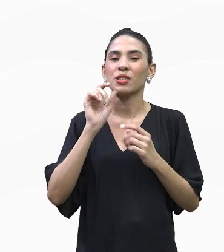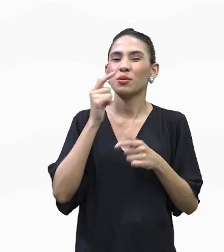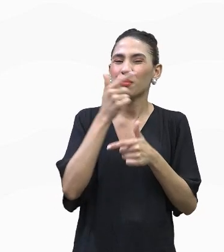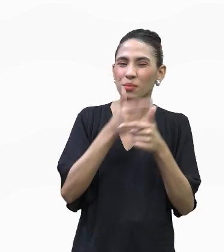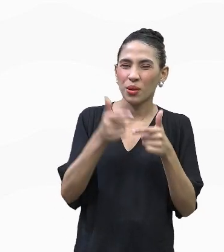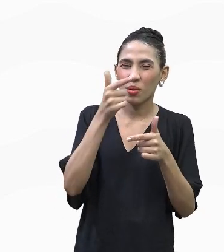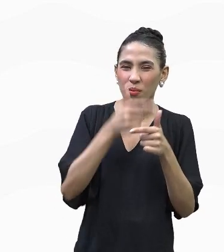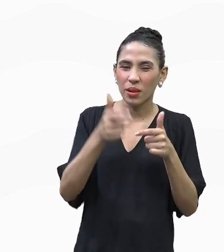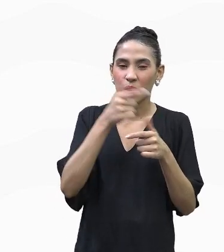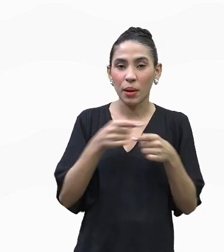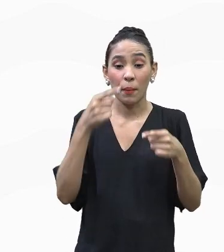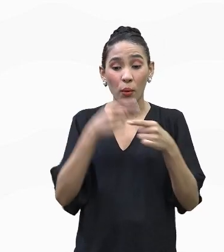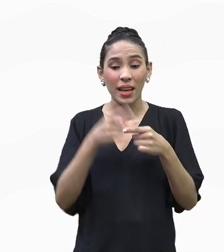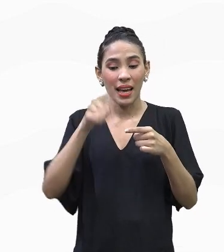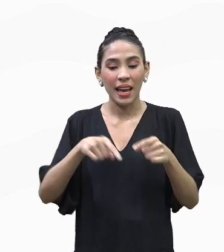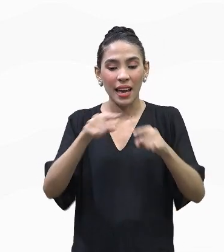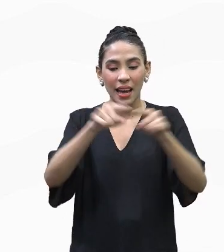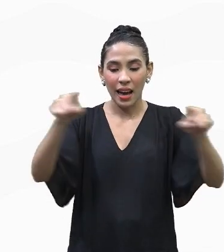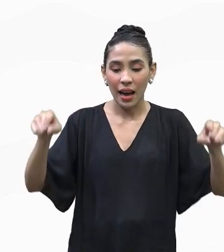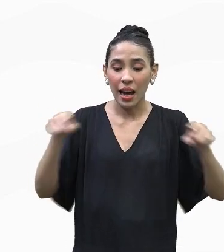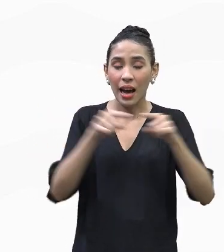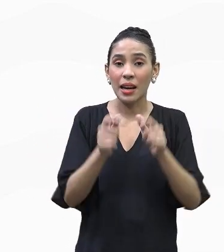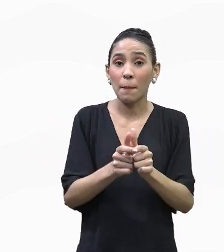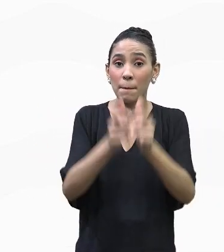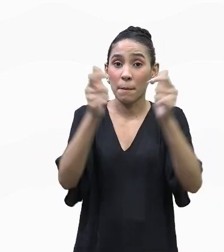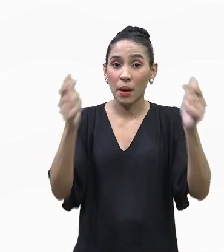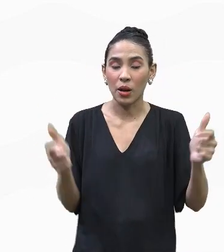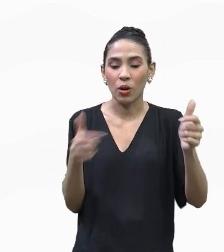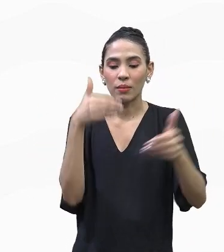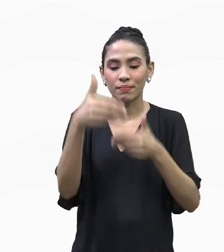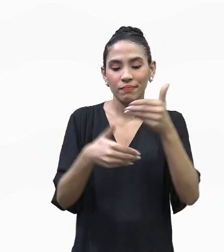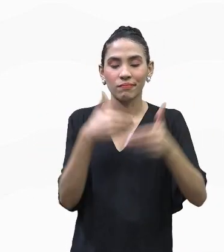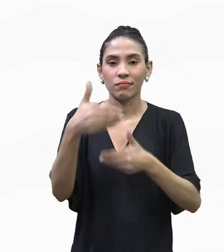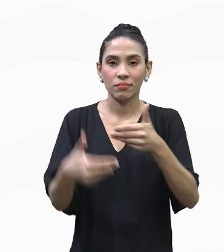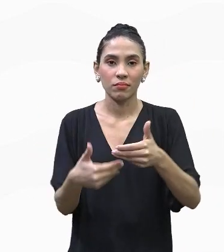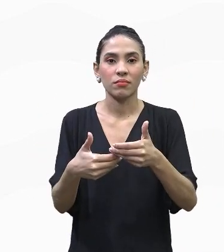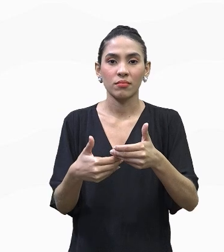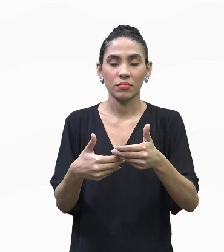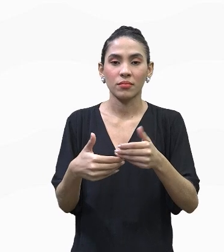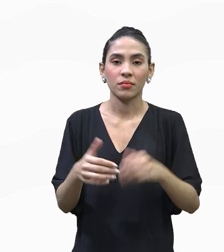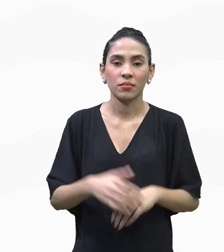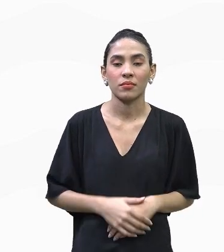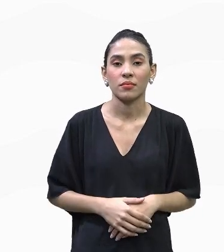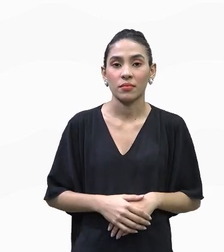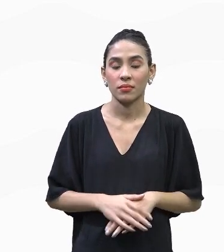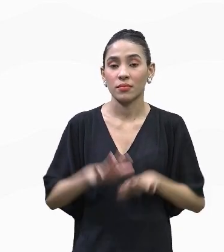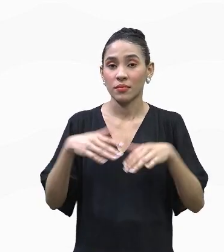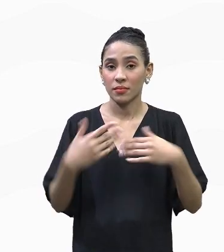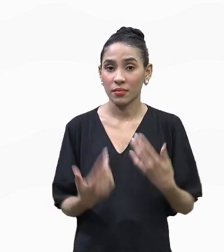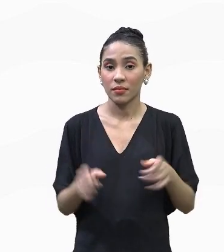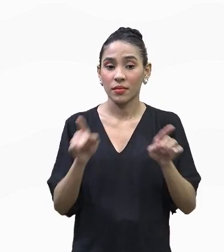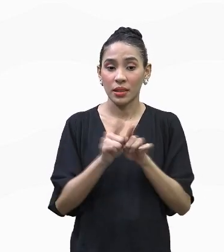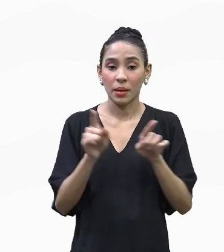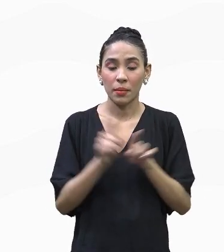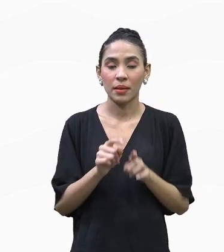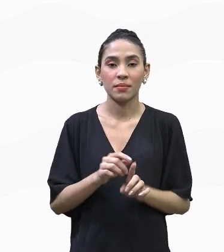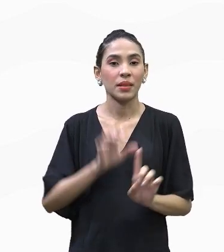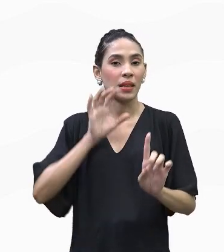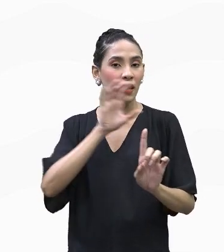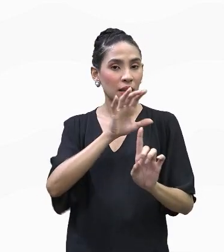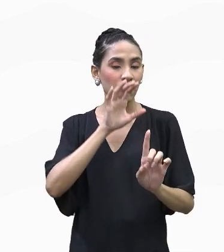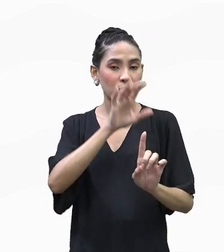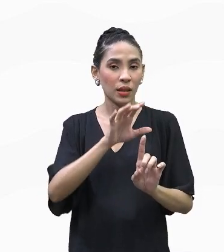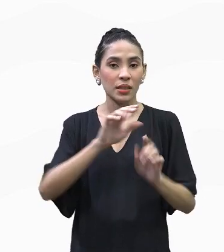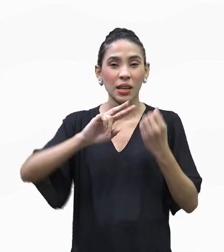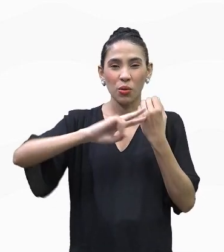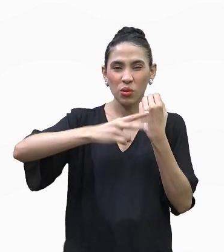porque são áreas maiores e vão avançar ainda em mais áreas preservadas. E por fim, a gente chega nos impactos do